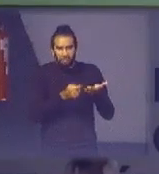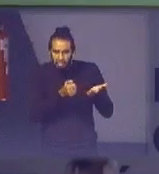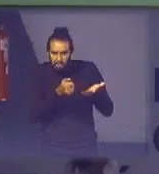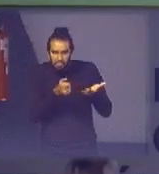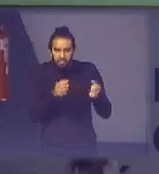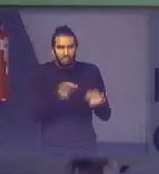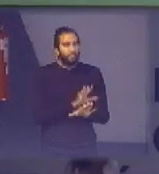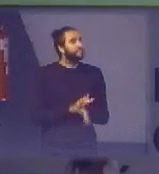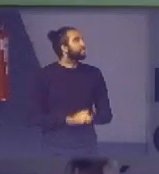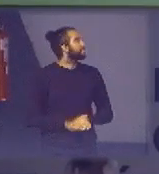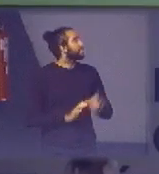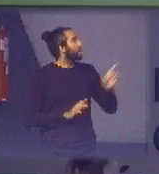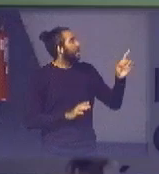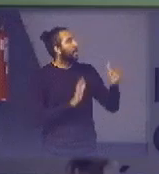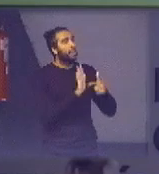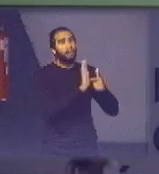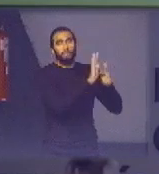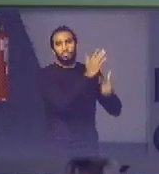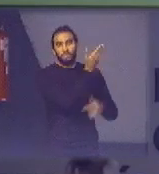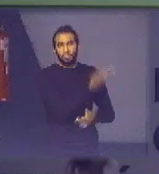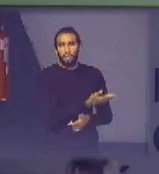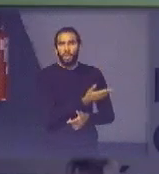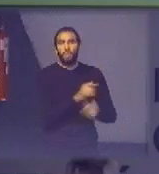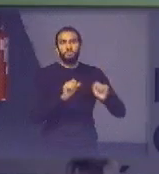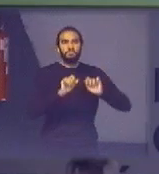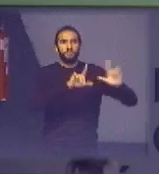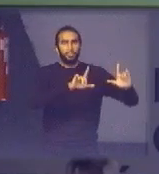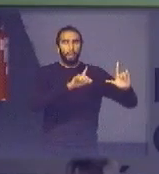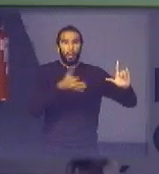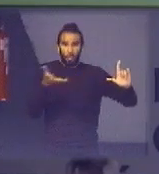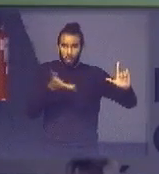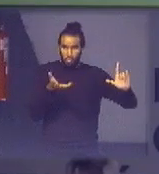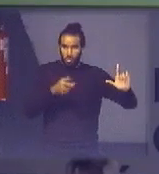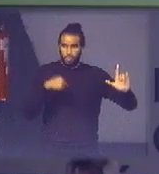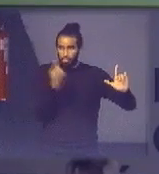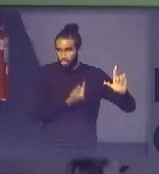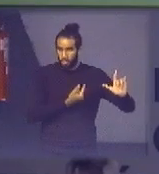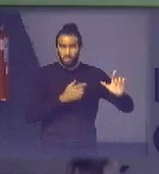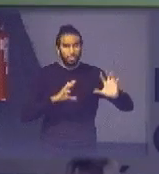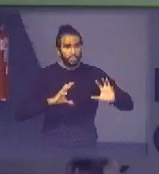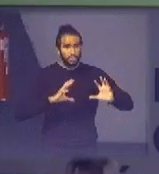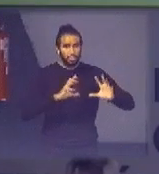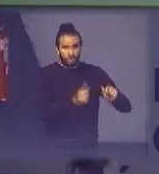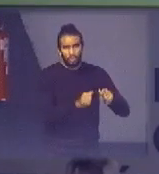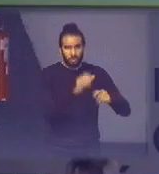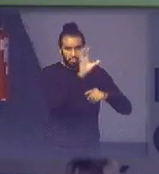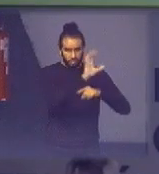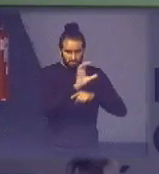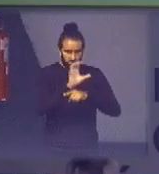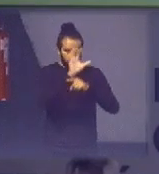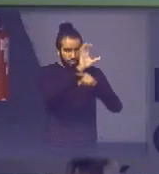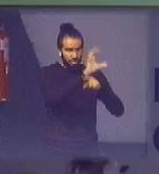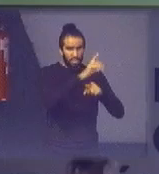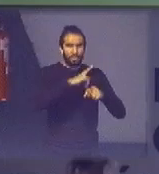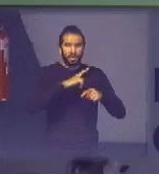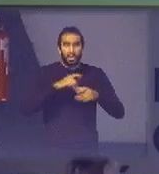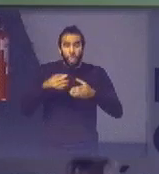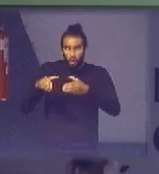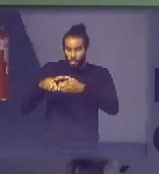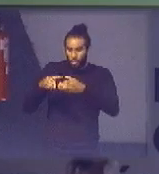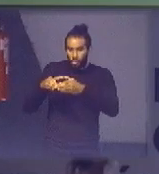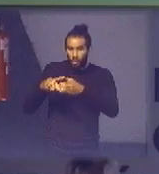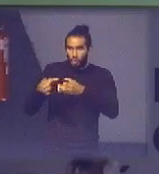aqui só uma uma imagem hoje estamos em todas em todos os estados com coletores de pilhas